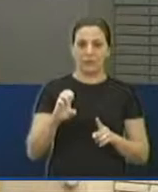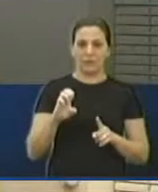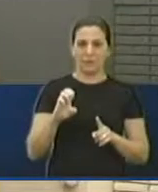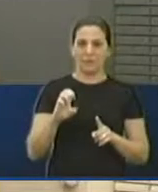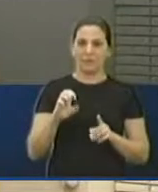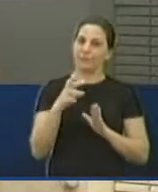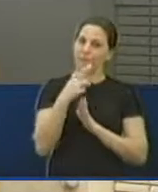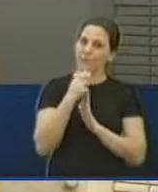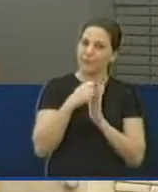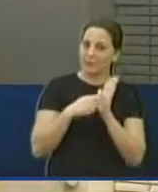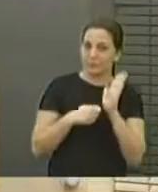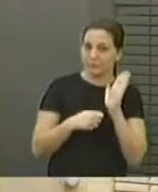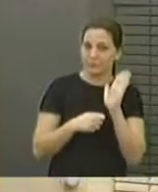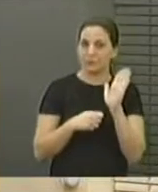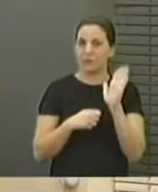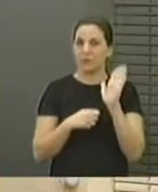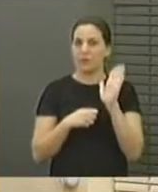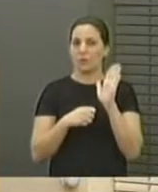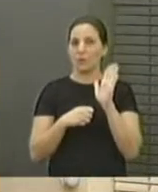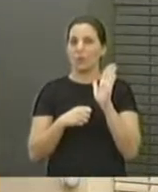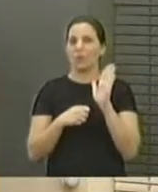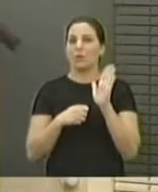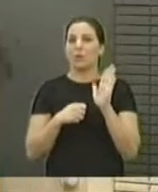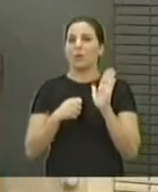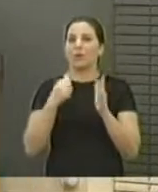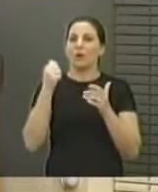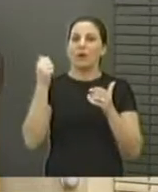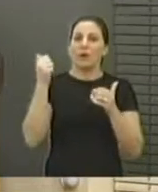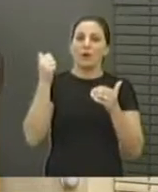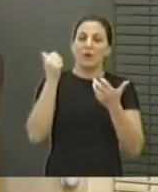eu vou dizer para o prefeito, ele está mal assessorado,